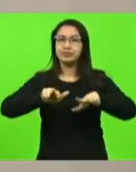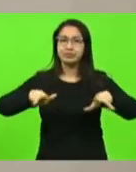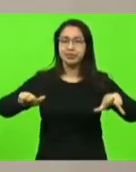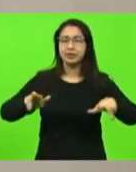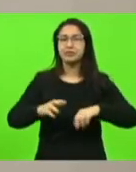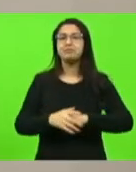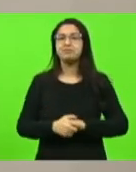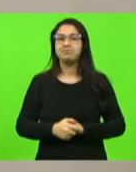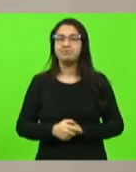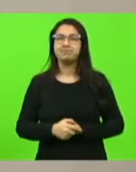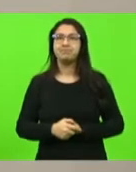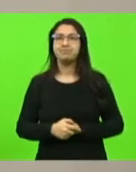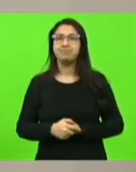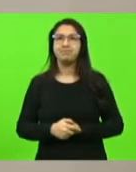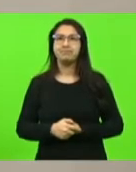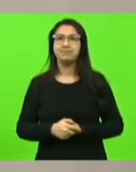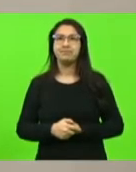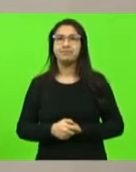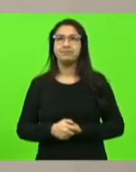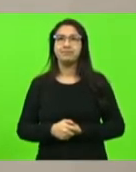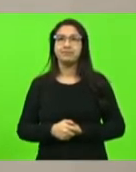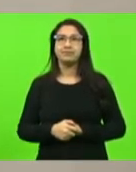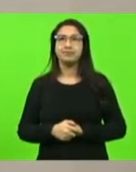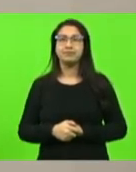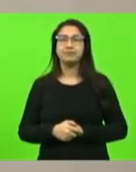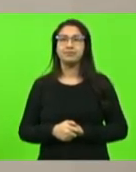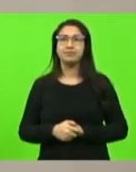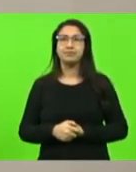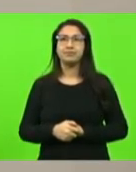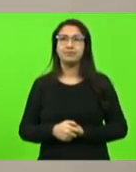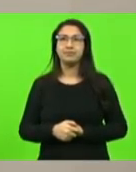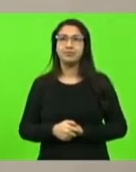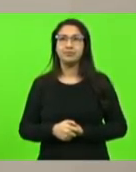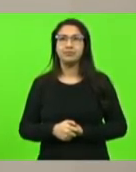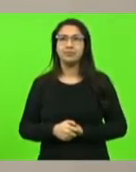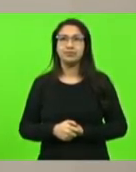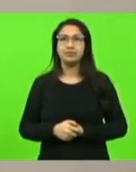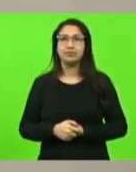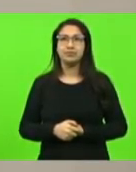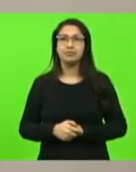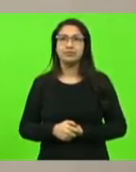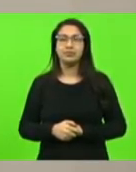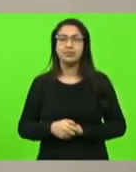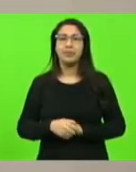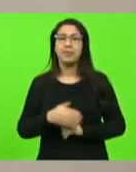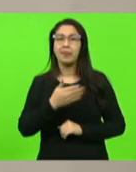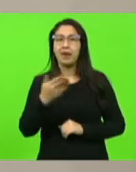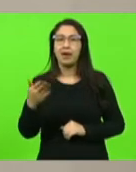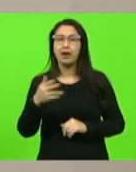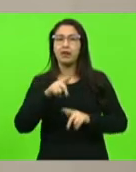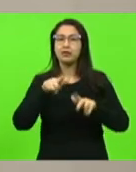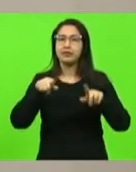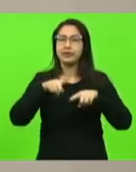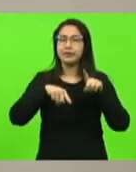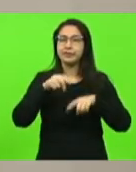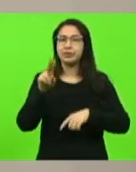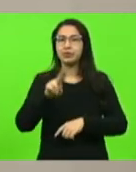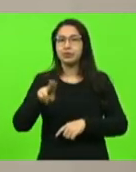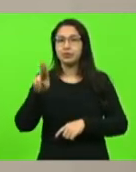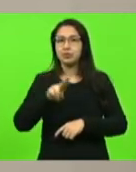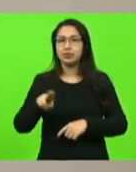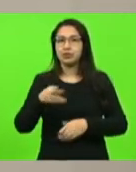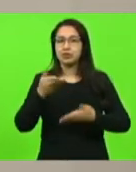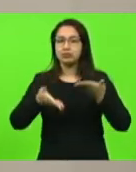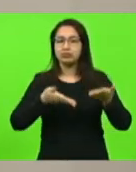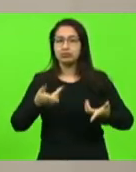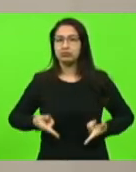radioisotopos, usados para o tratamento do câncer no Brasil.